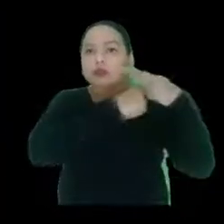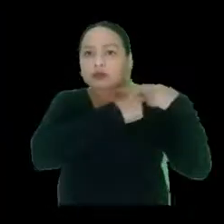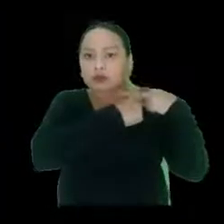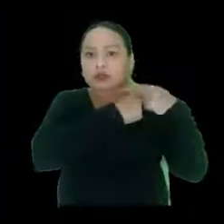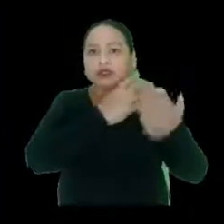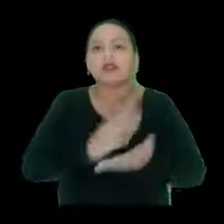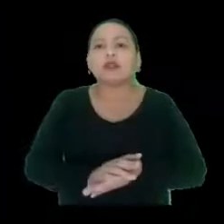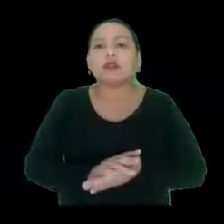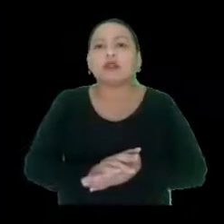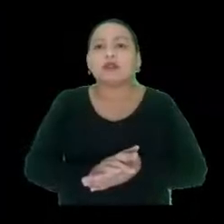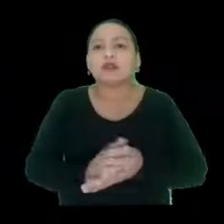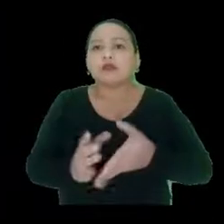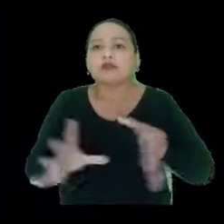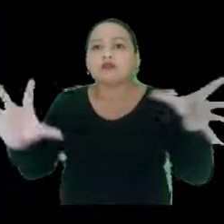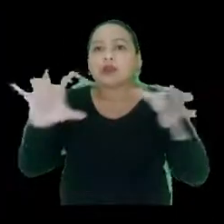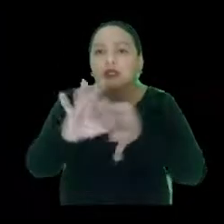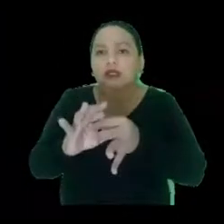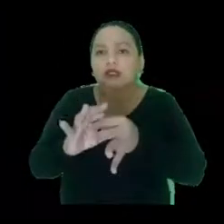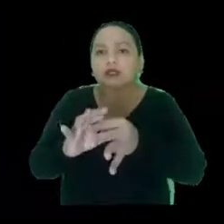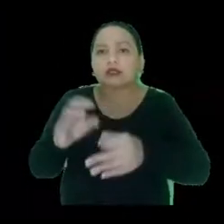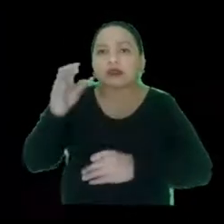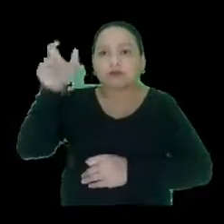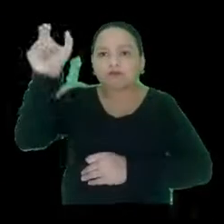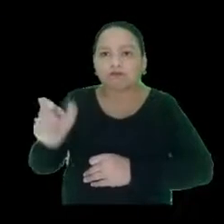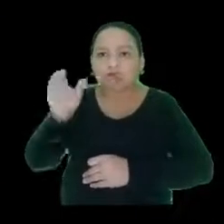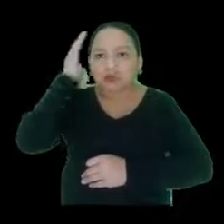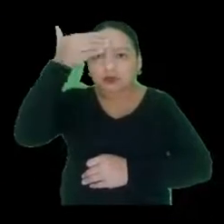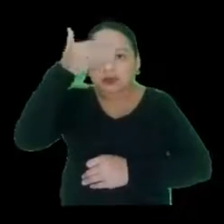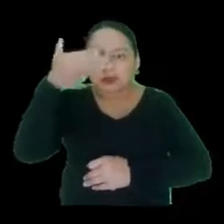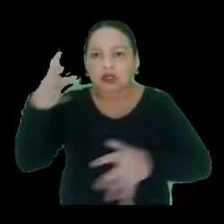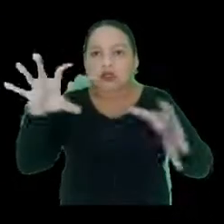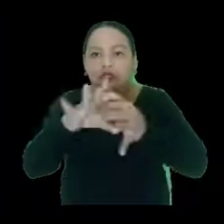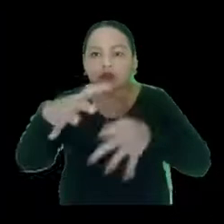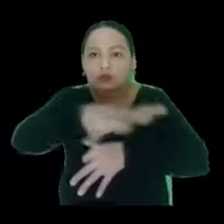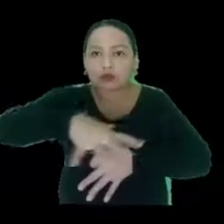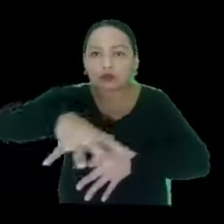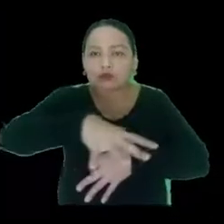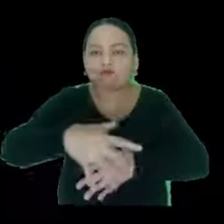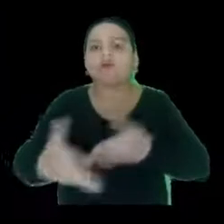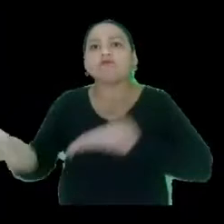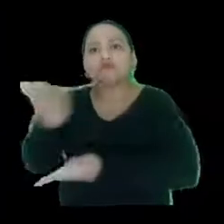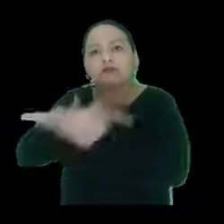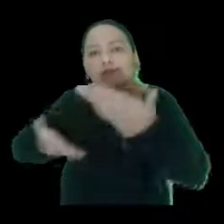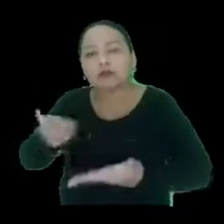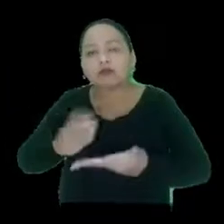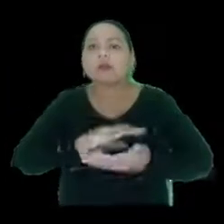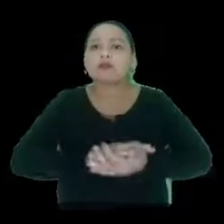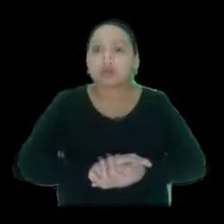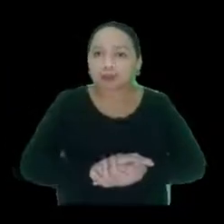responsável por fazer elo entre a pessoa com surdo-cegueira adquirida e o seu ambiente, né, então ele faz essa